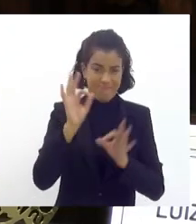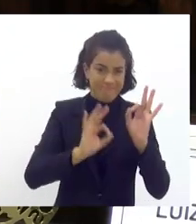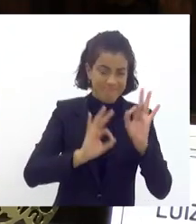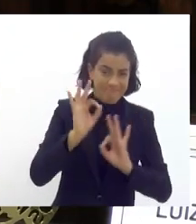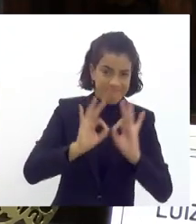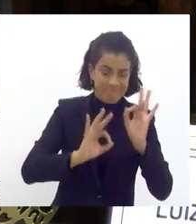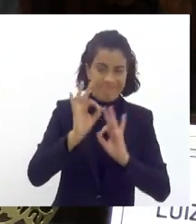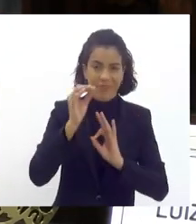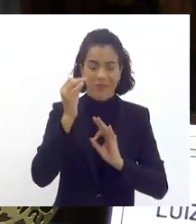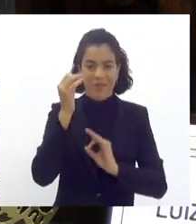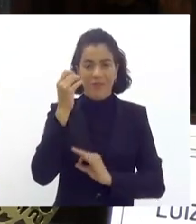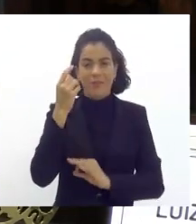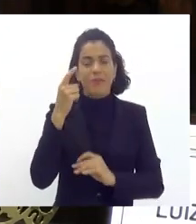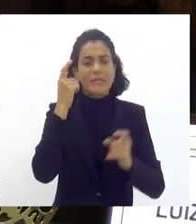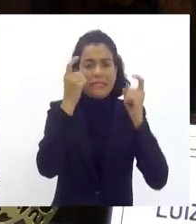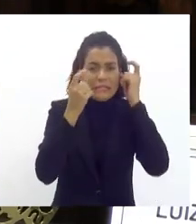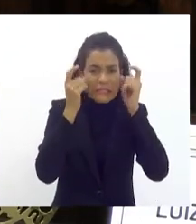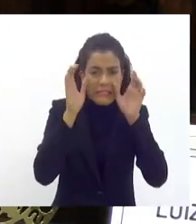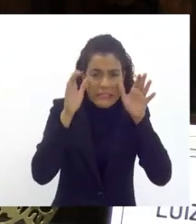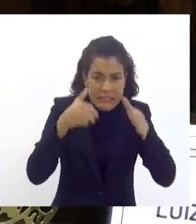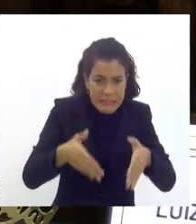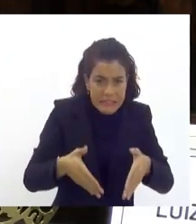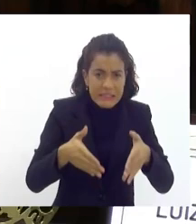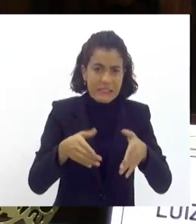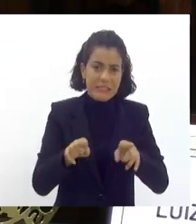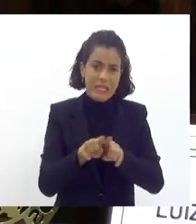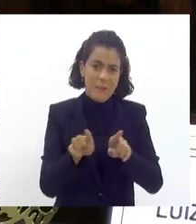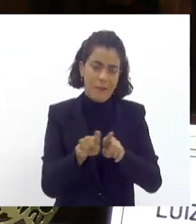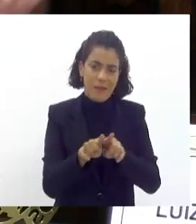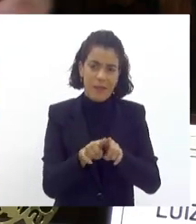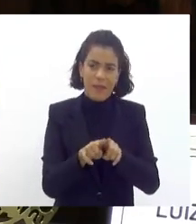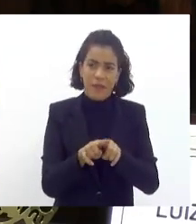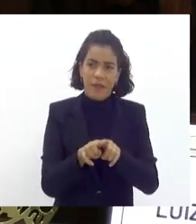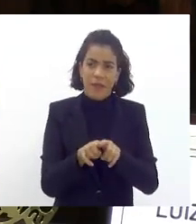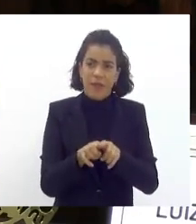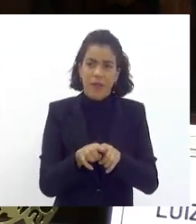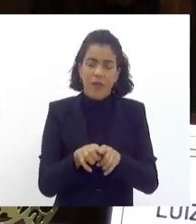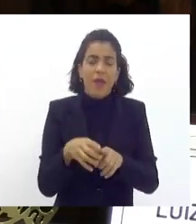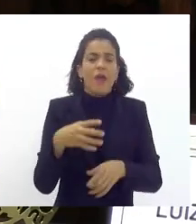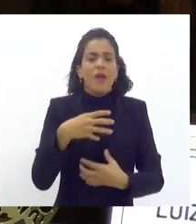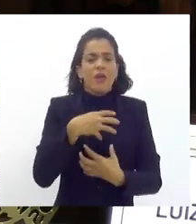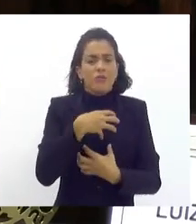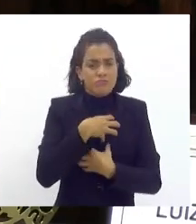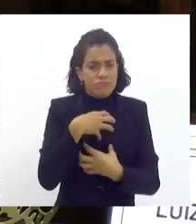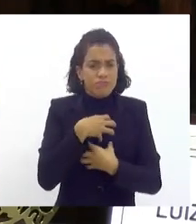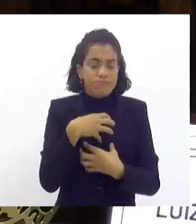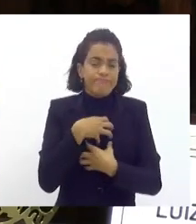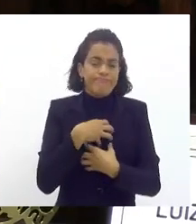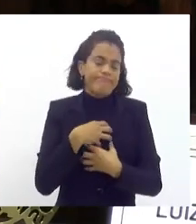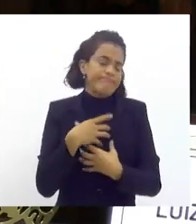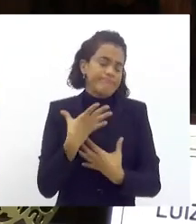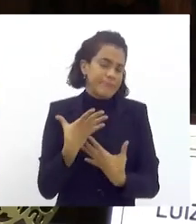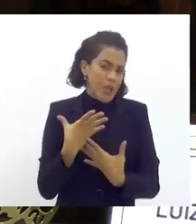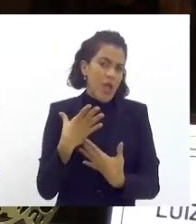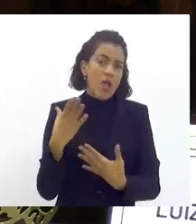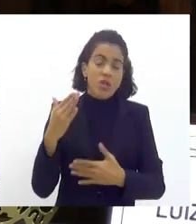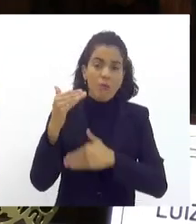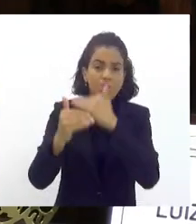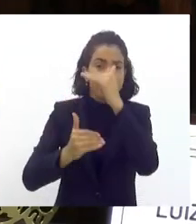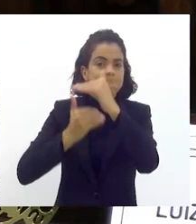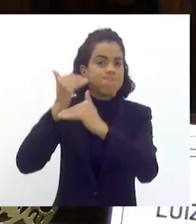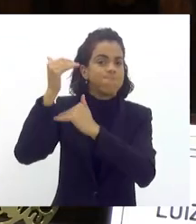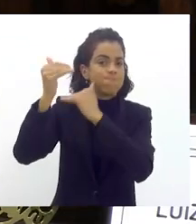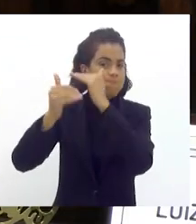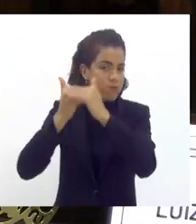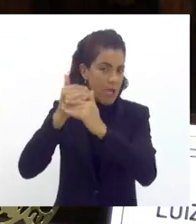inclusive nessa preocupação de subvenção isso é uma coisa isso eu tenho acho que é um grande passo que está essa